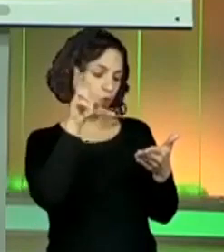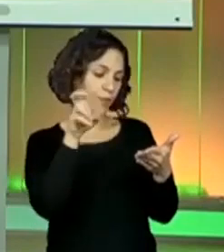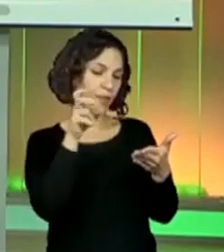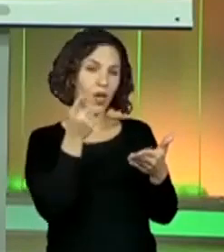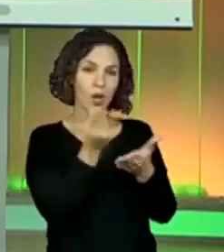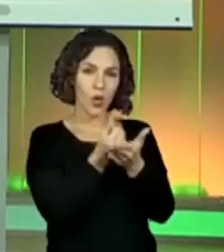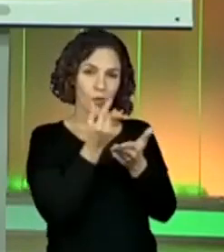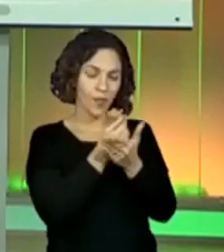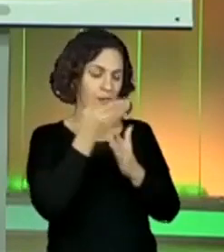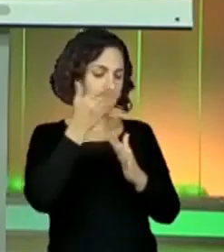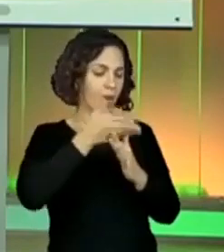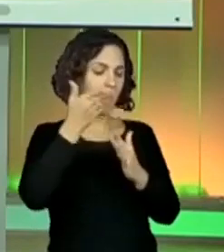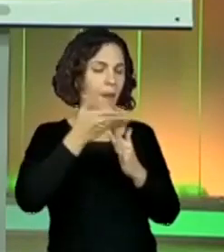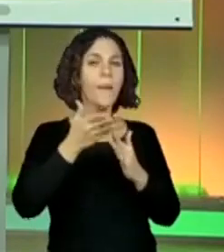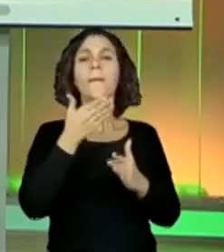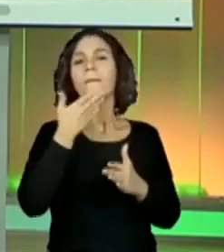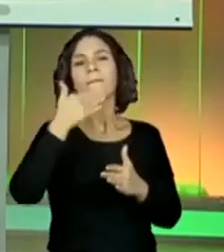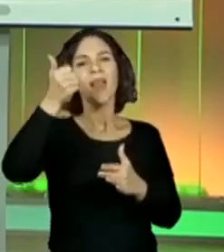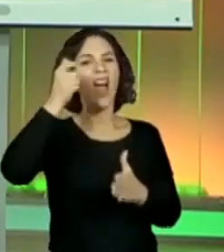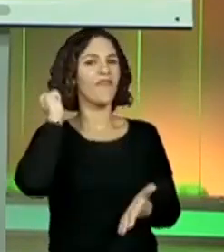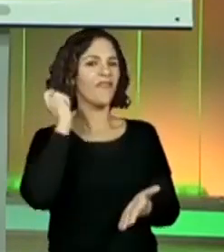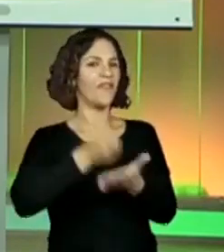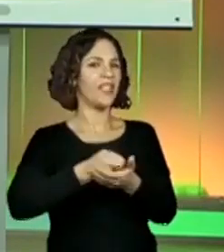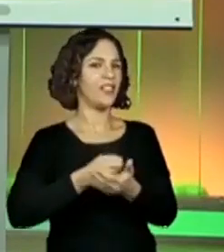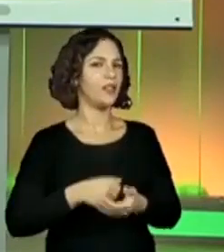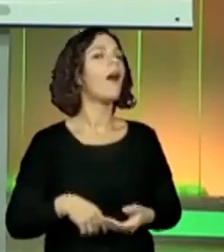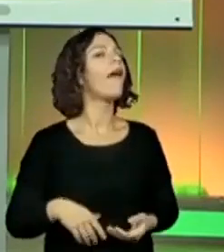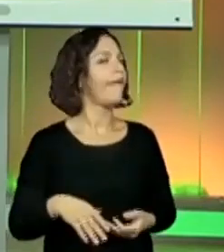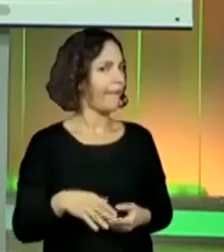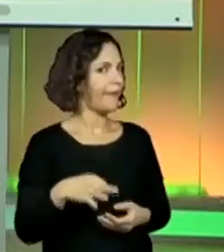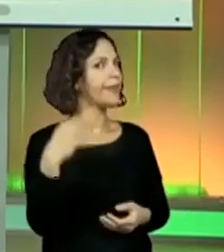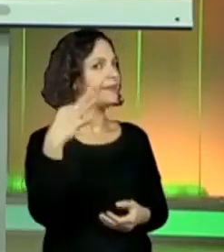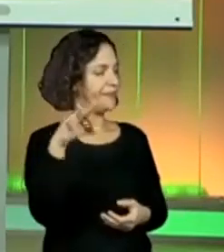parceladas, ele falou, o melhor mesmo é a vista, né? Com certeza, Enzo.